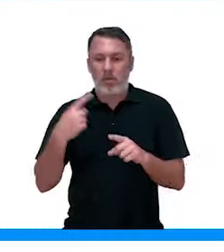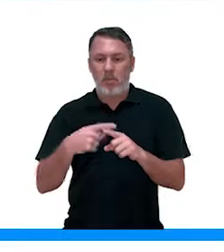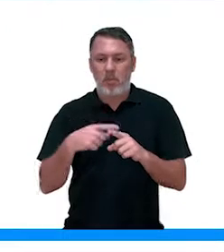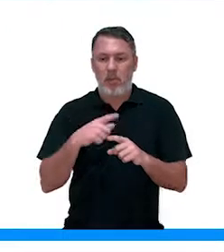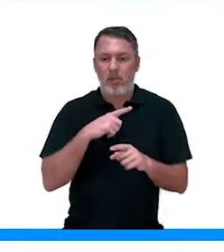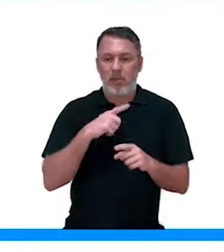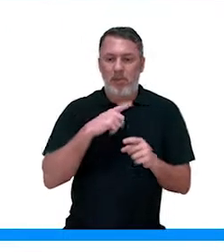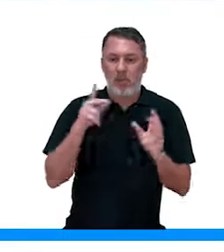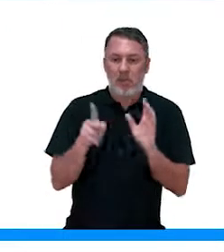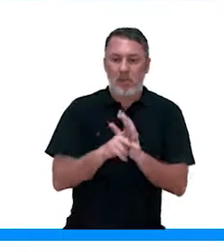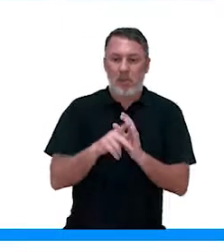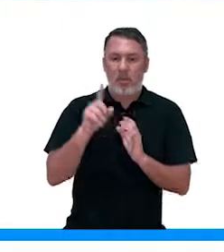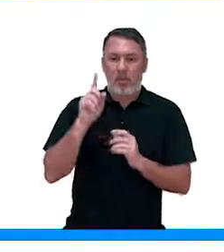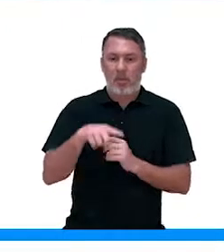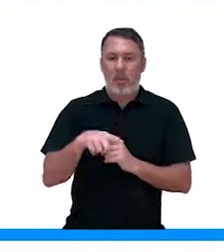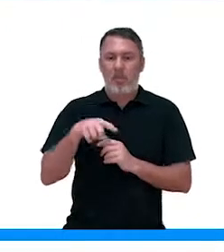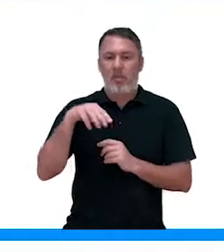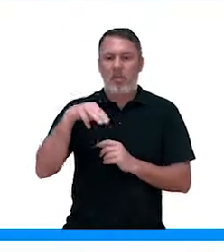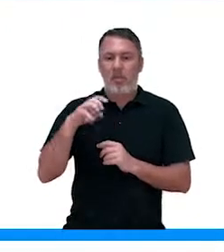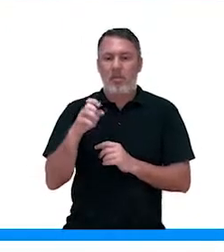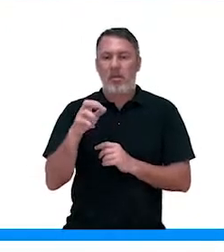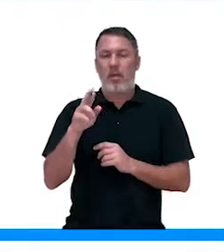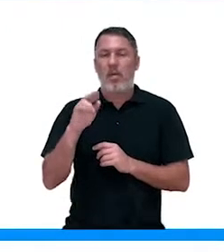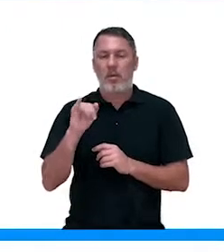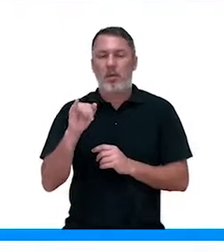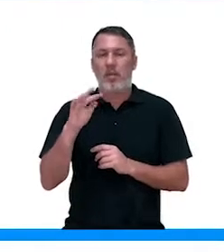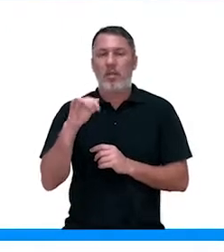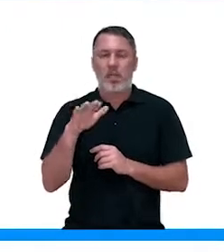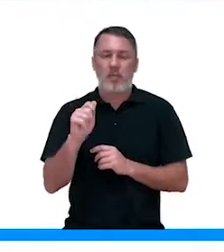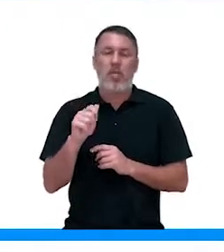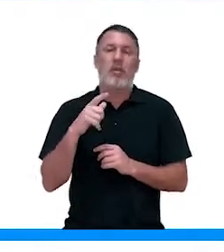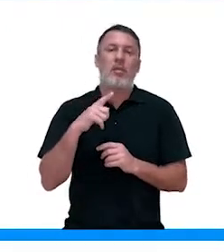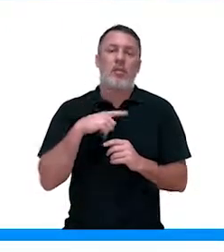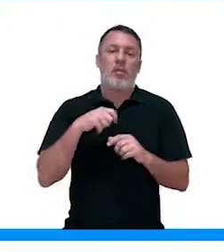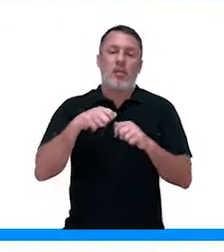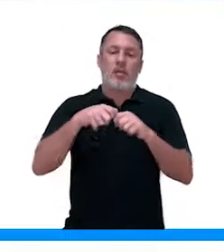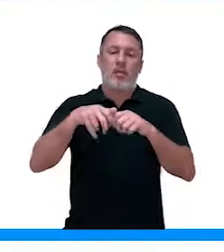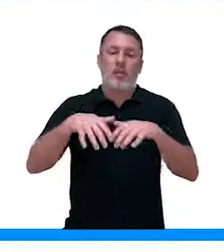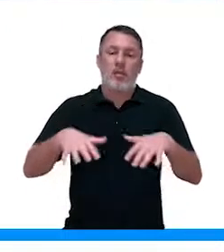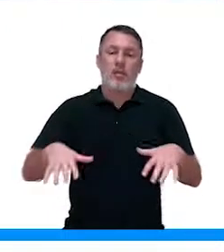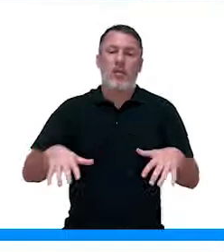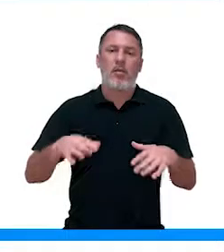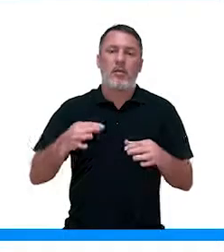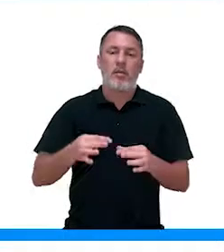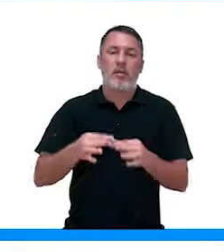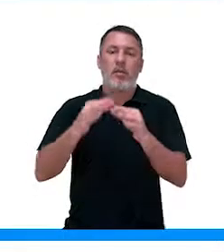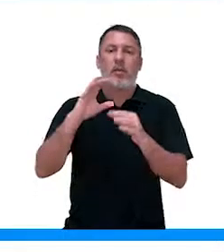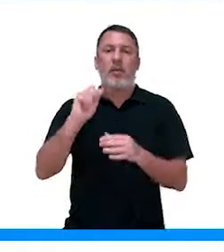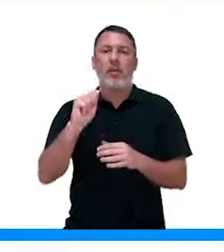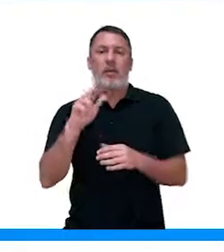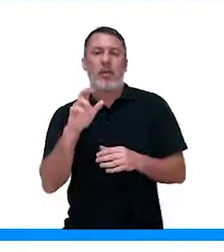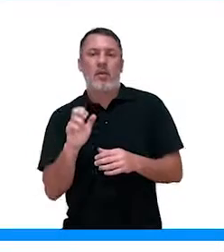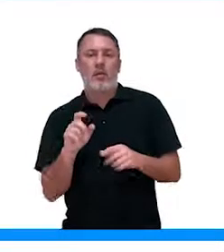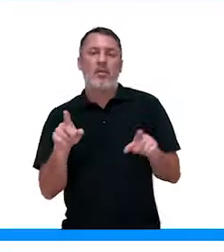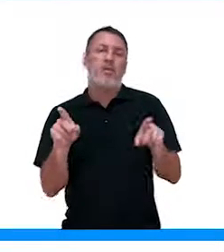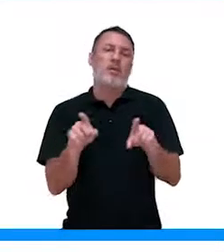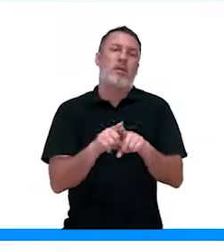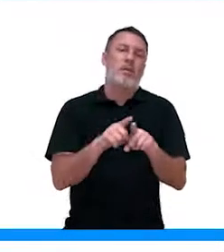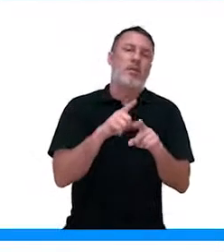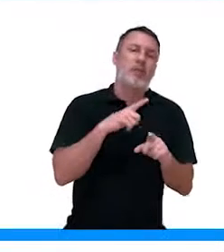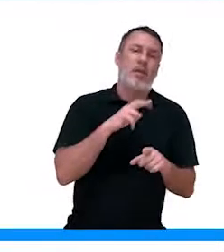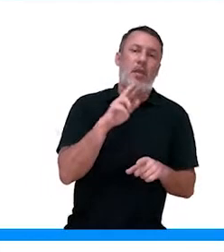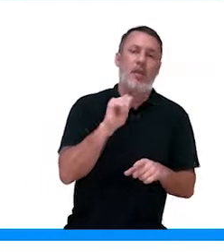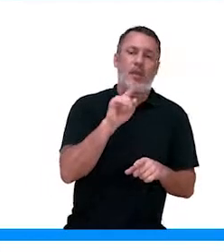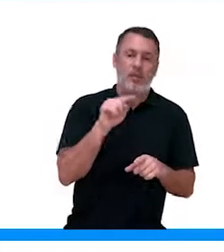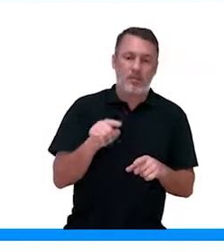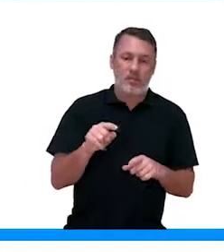a partir dos meristemas, elas vão promover o crescimento das raízes e dos caules. Da base do caule e do